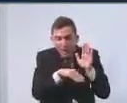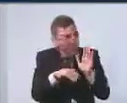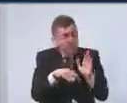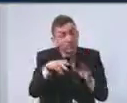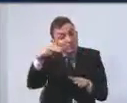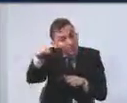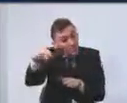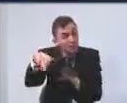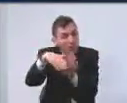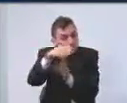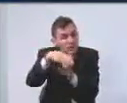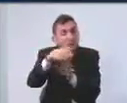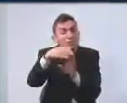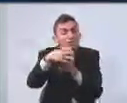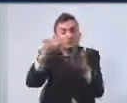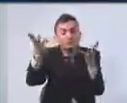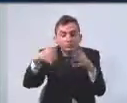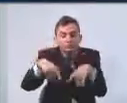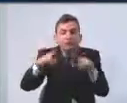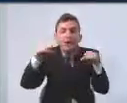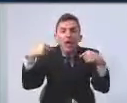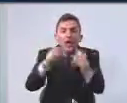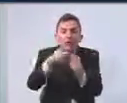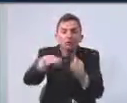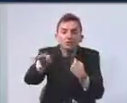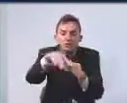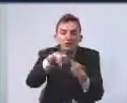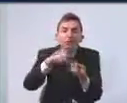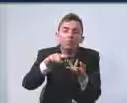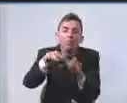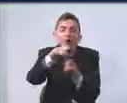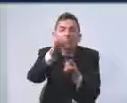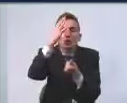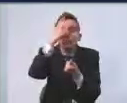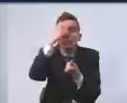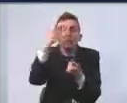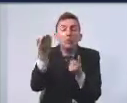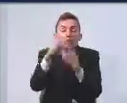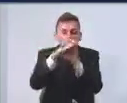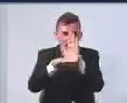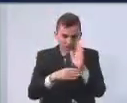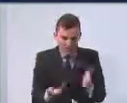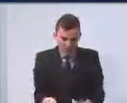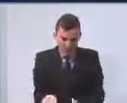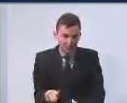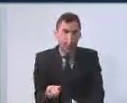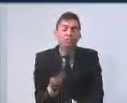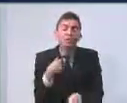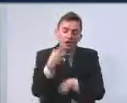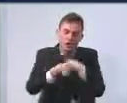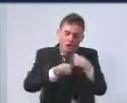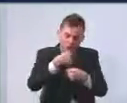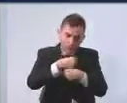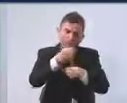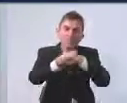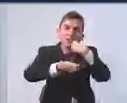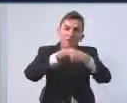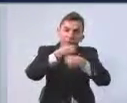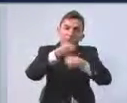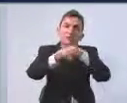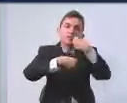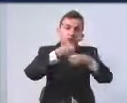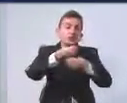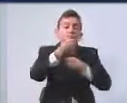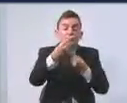O conselho se reúne, define os critérios. E anualmente os critérios são